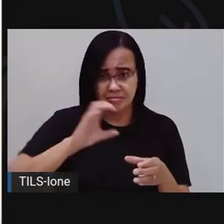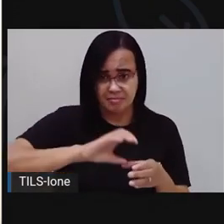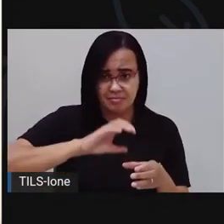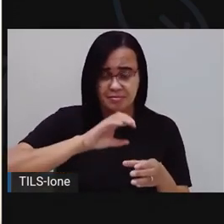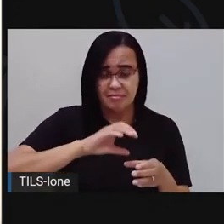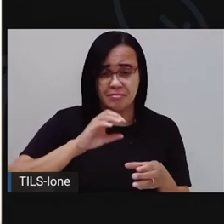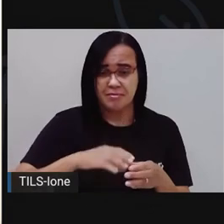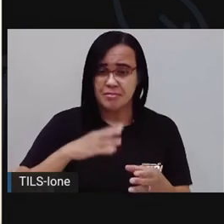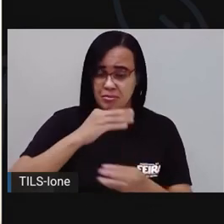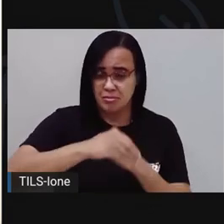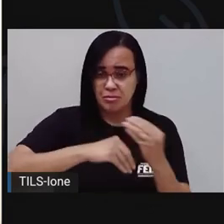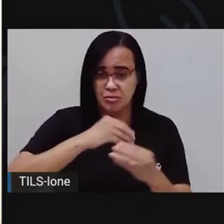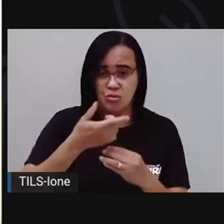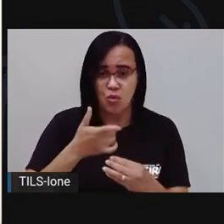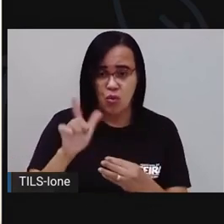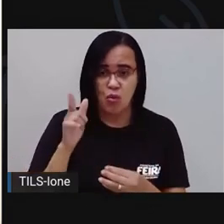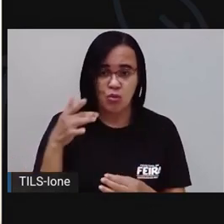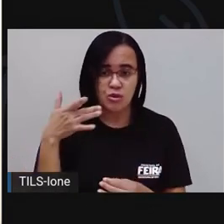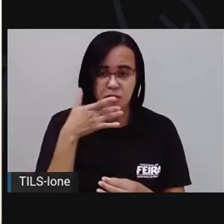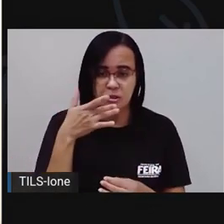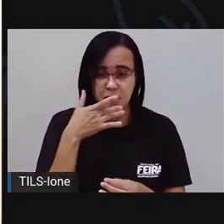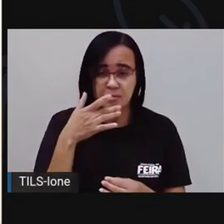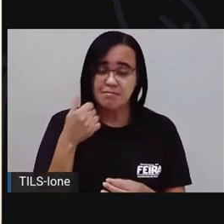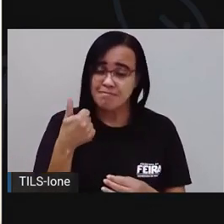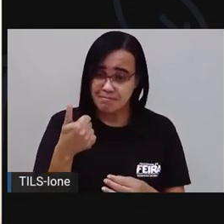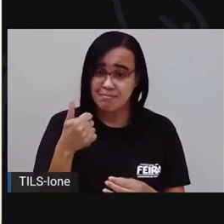um sabor diferente. Tá certo?